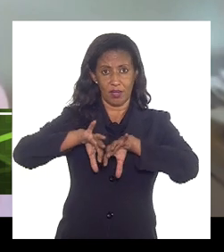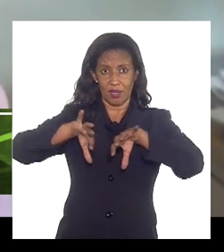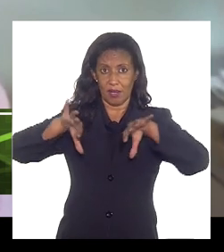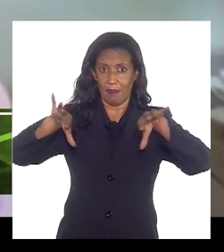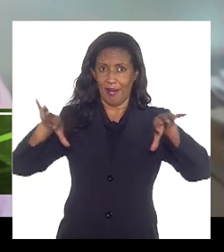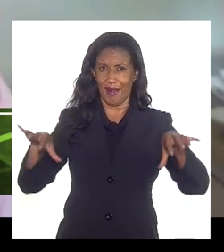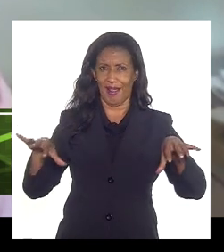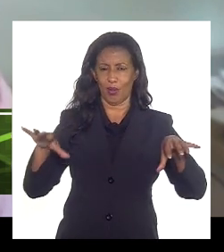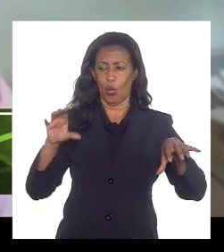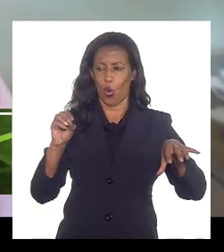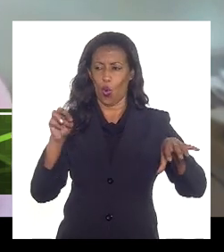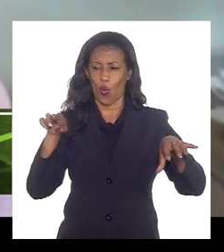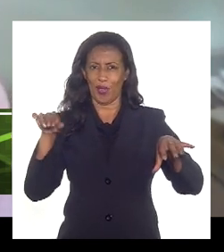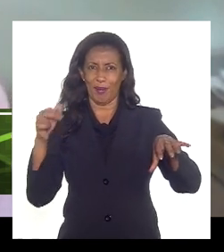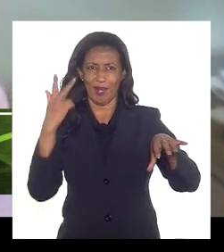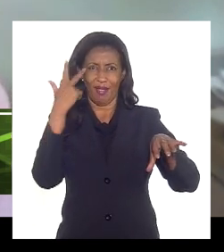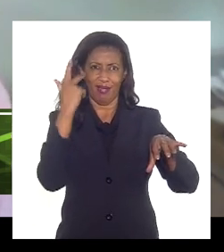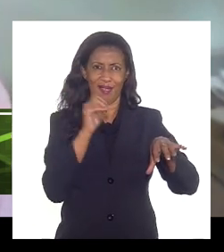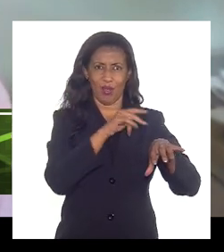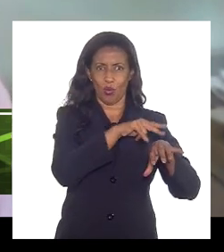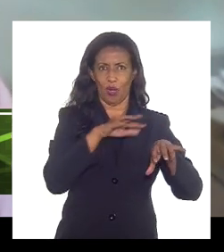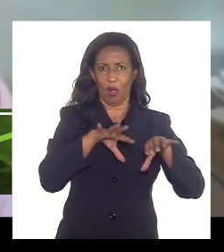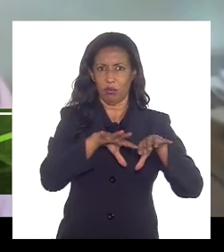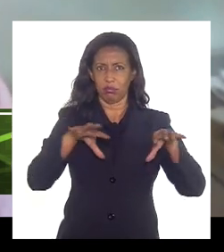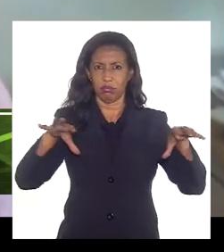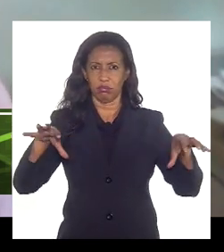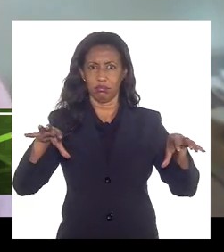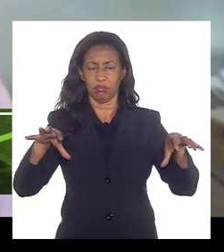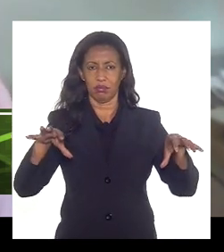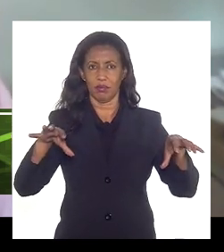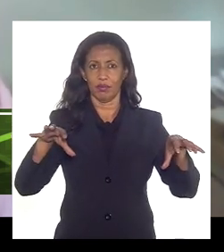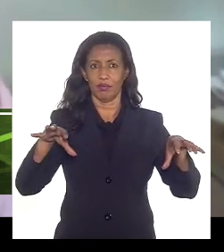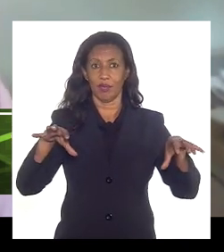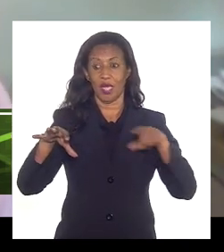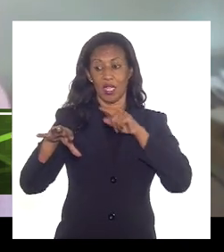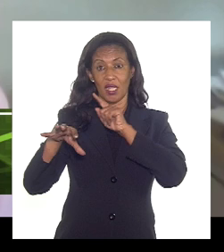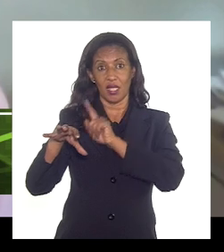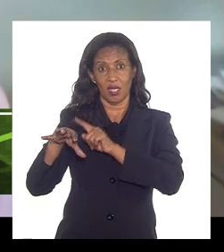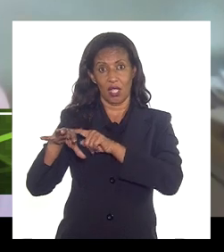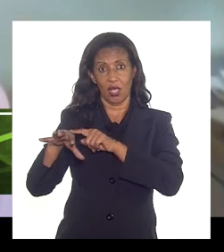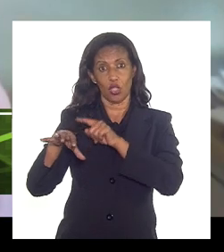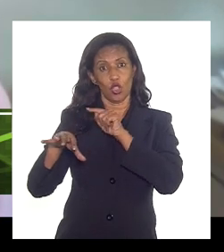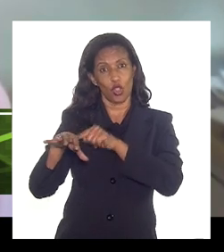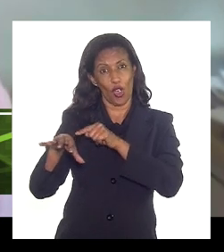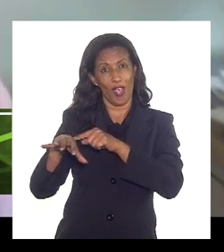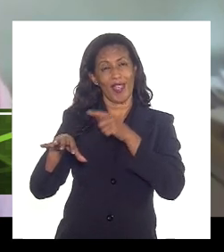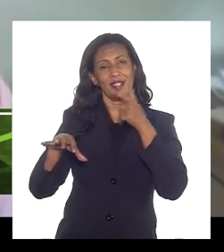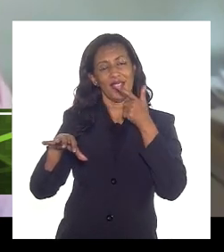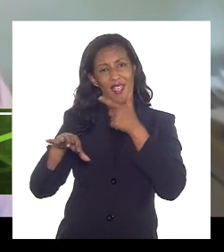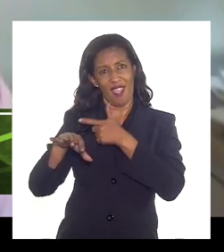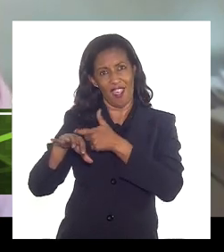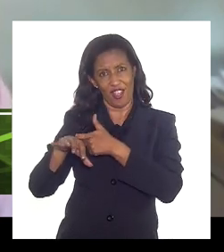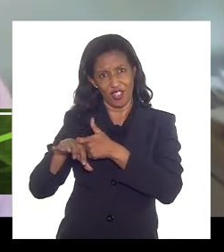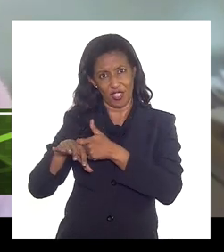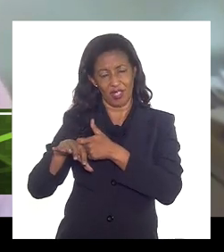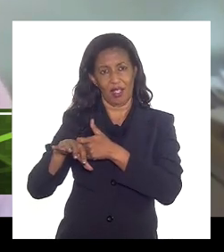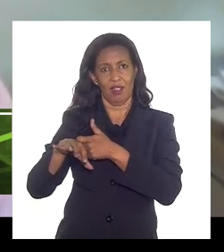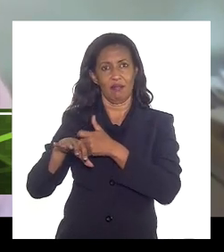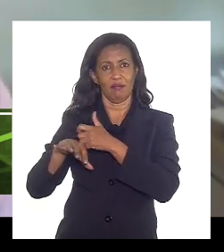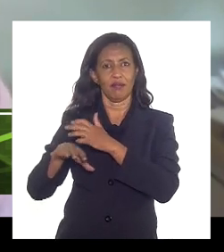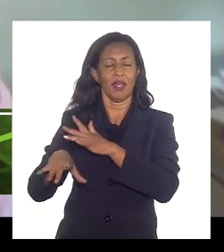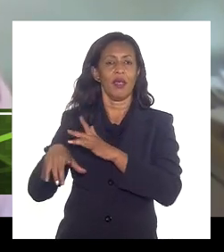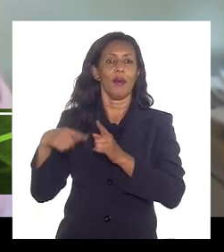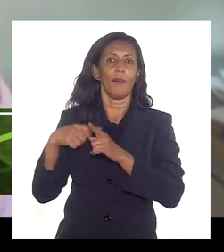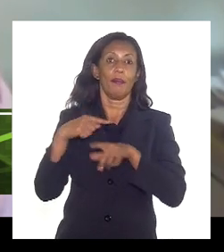e reinjetar só os contaminantes para que o gás